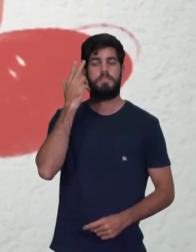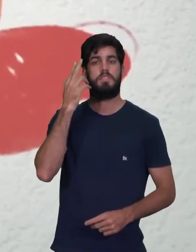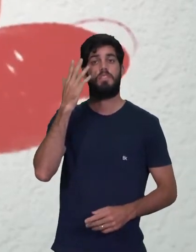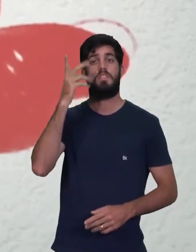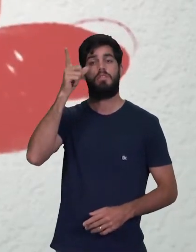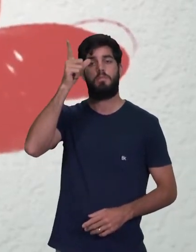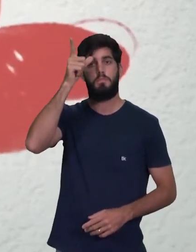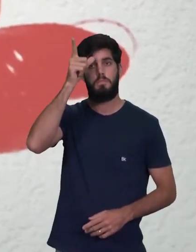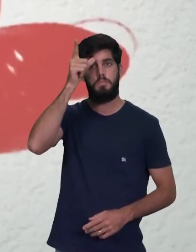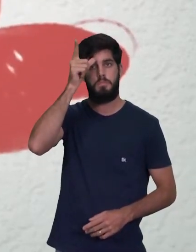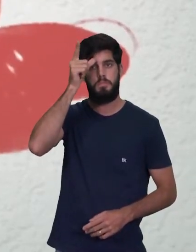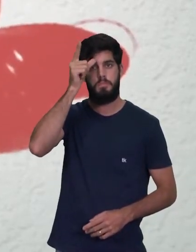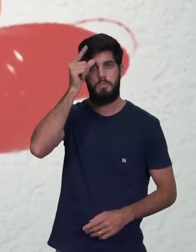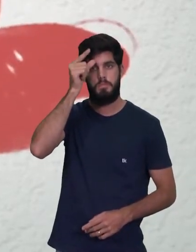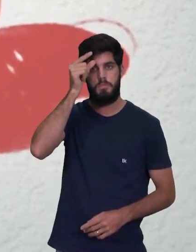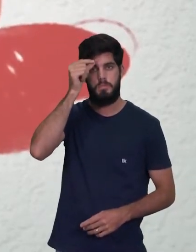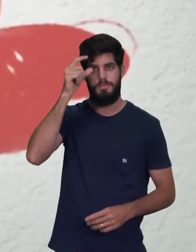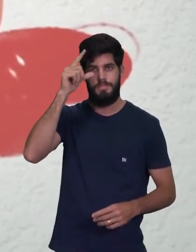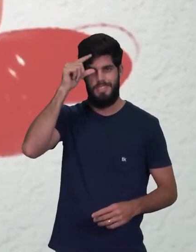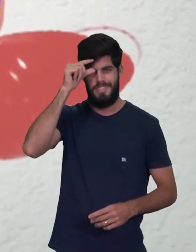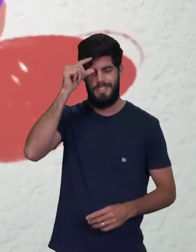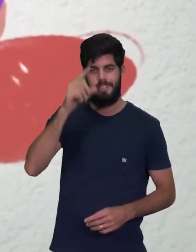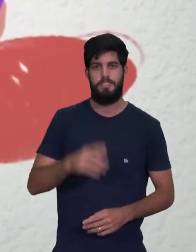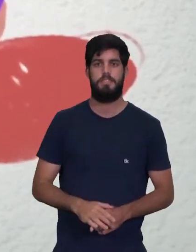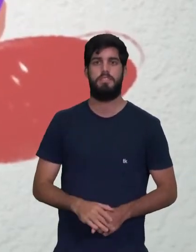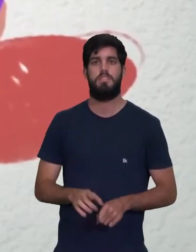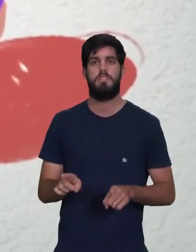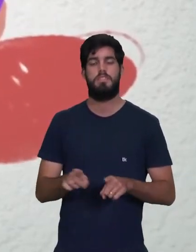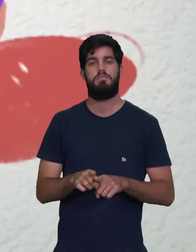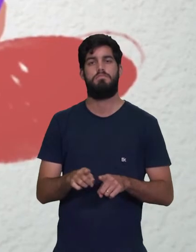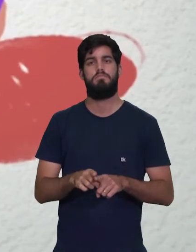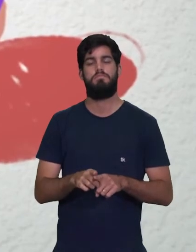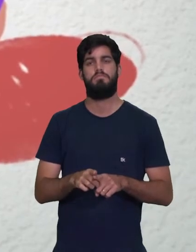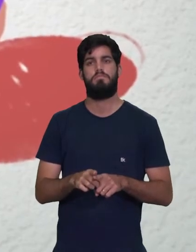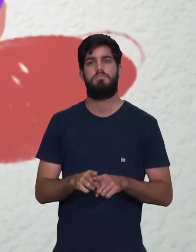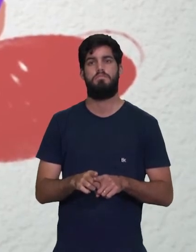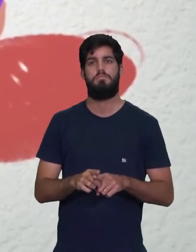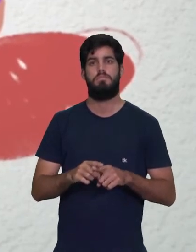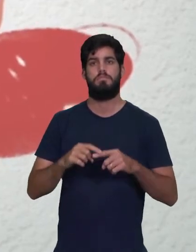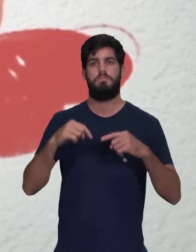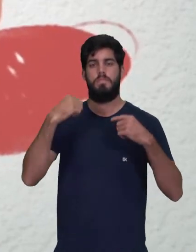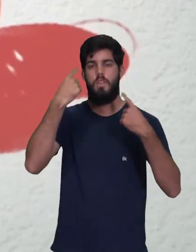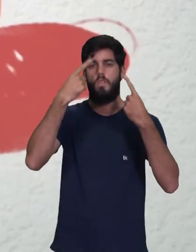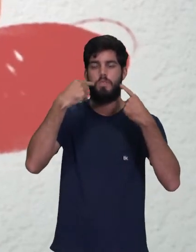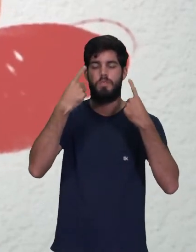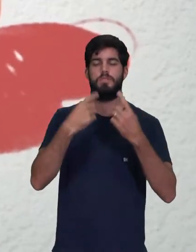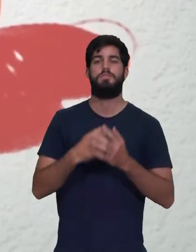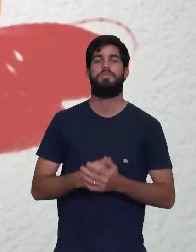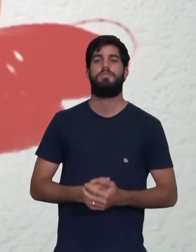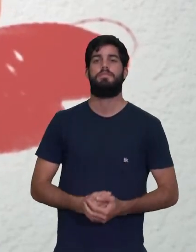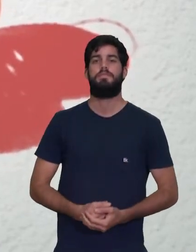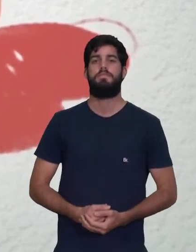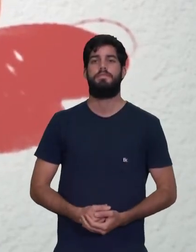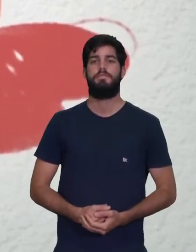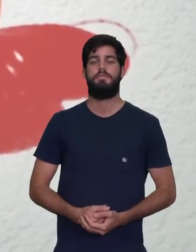Relaxe então a testa, os músculos ao redor dos olhos,